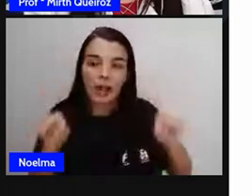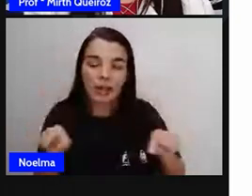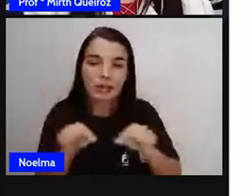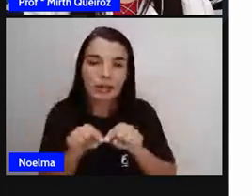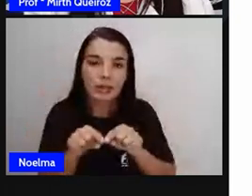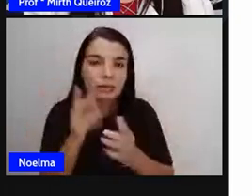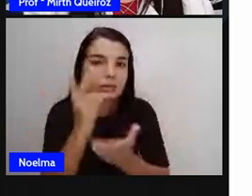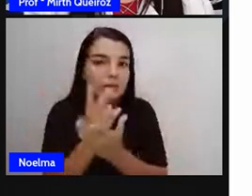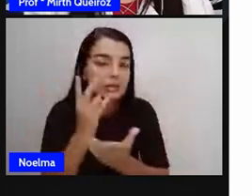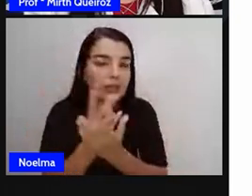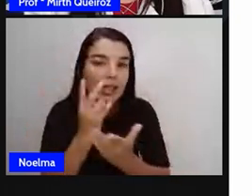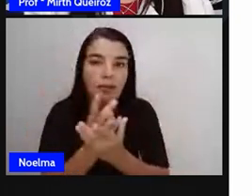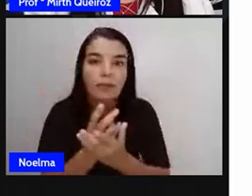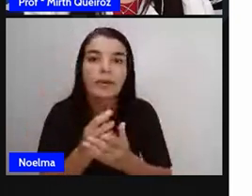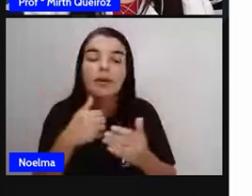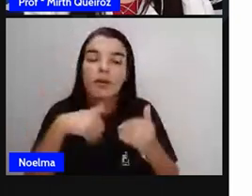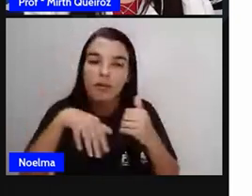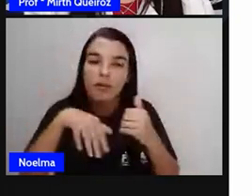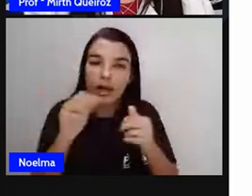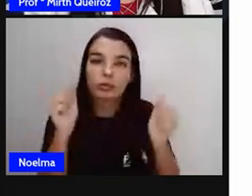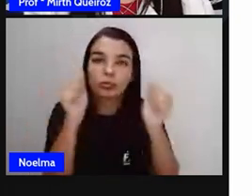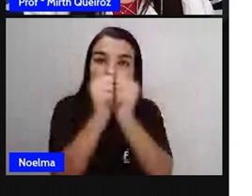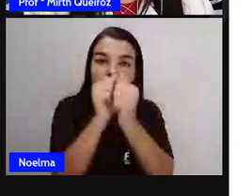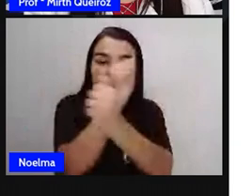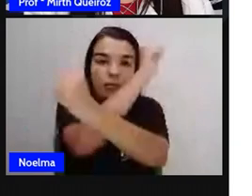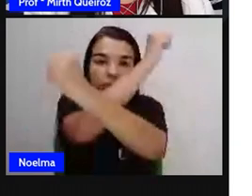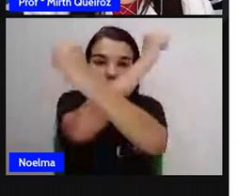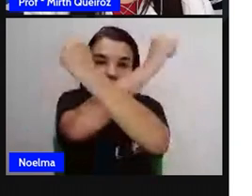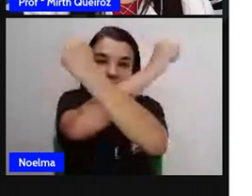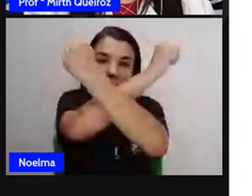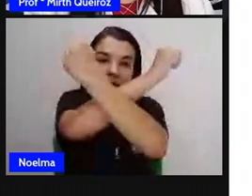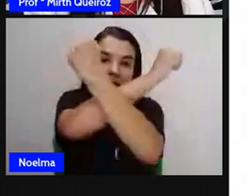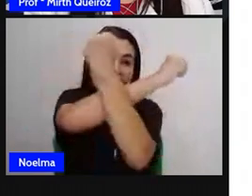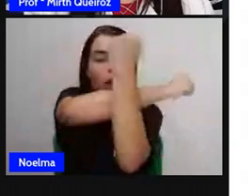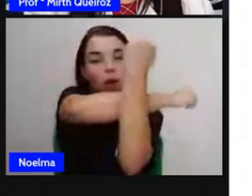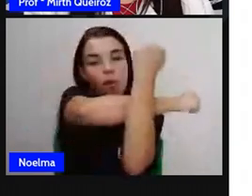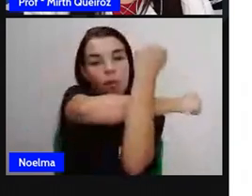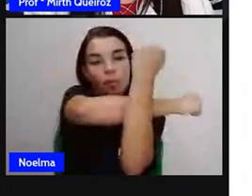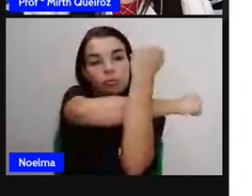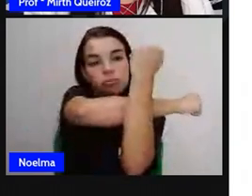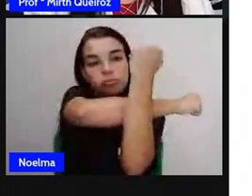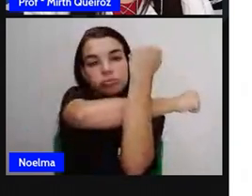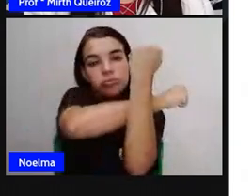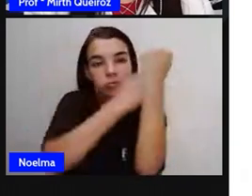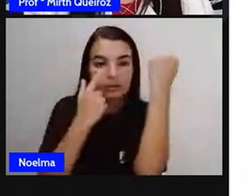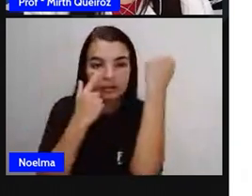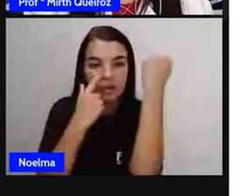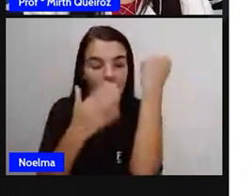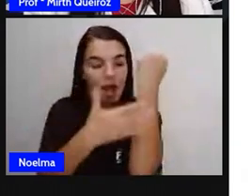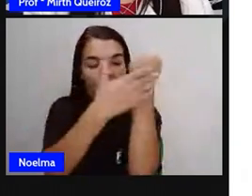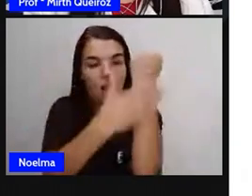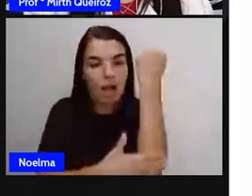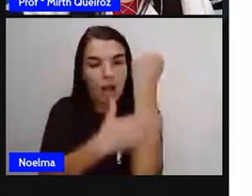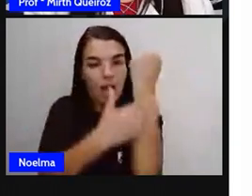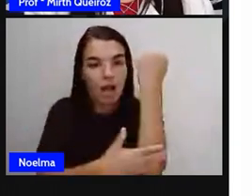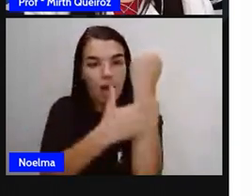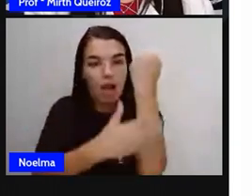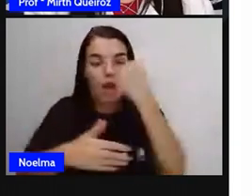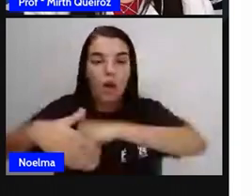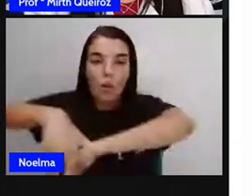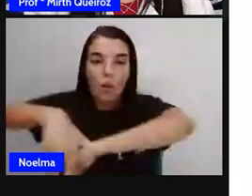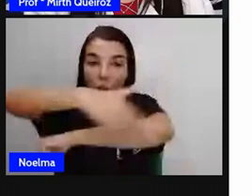dois lados. Aí, forma um ângulo de 90 graus. Que a gente chama de 90 graus. Que é o ângulo reto, tá?